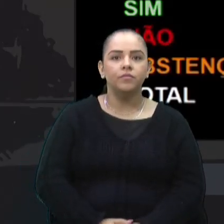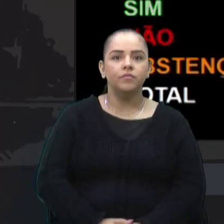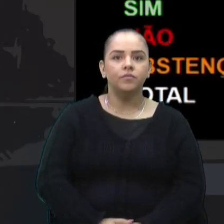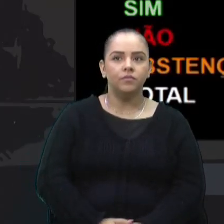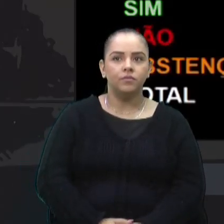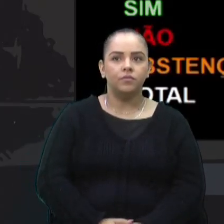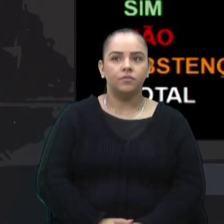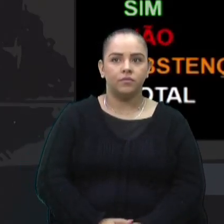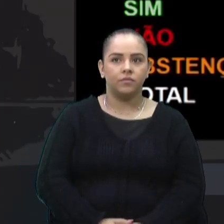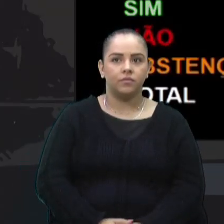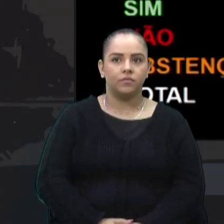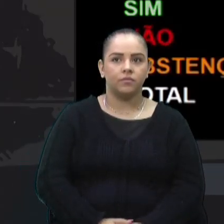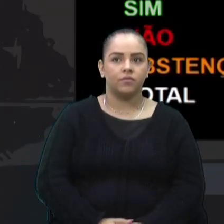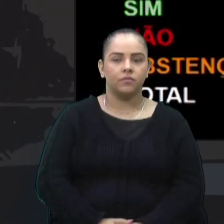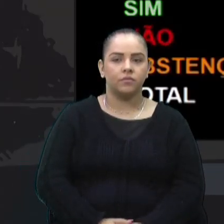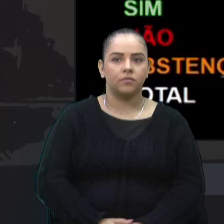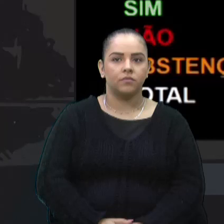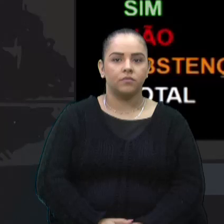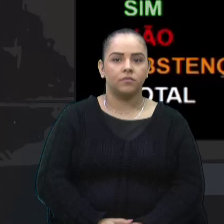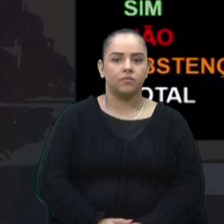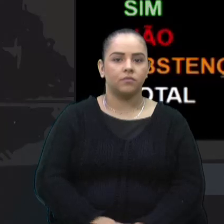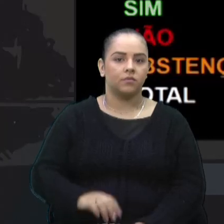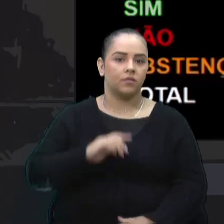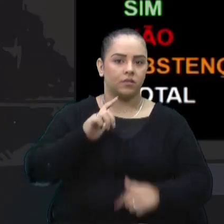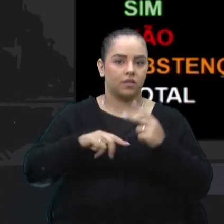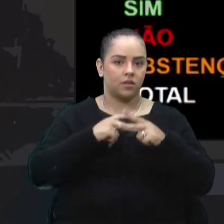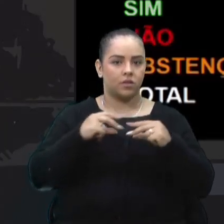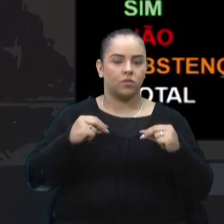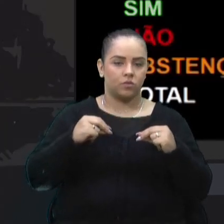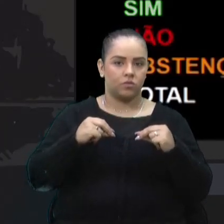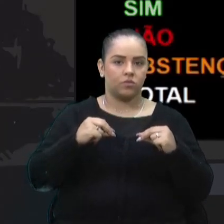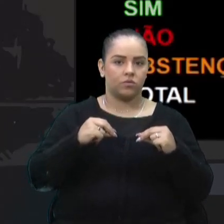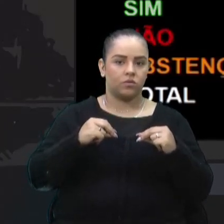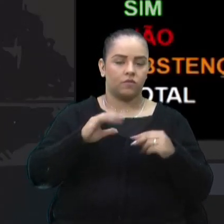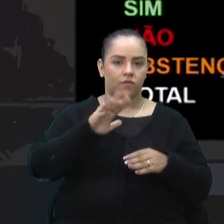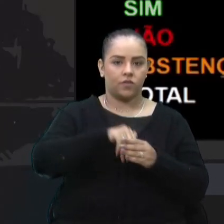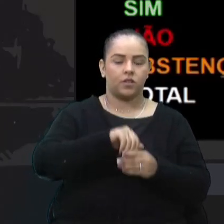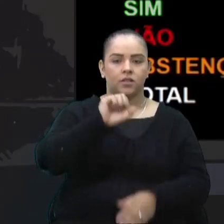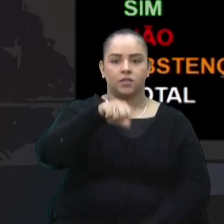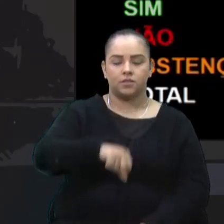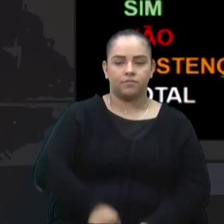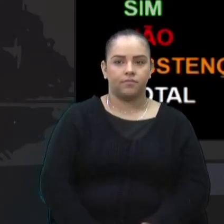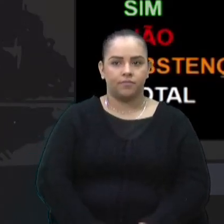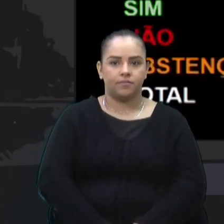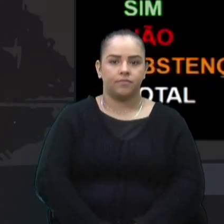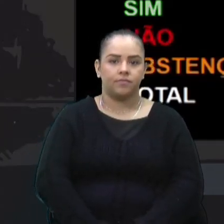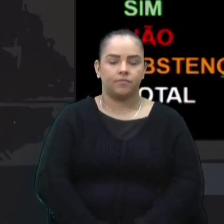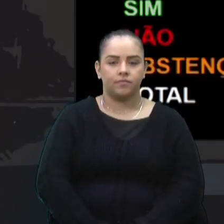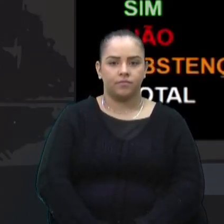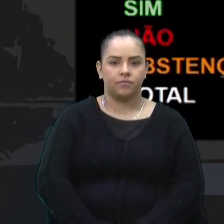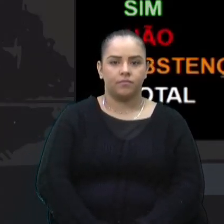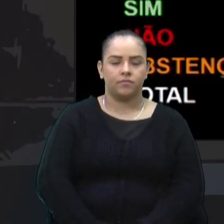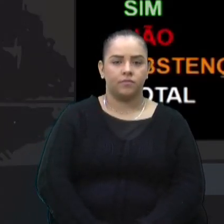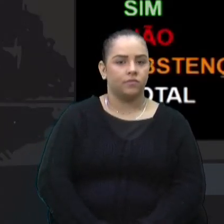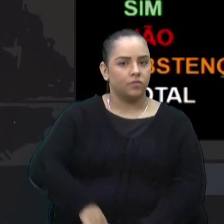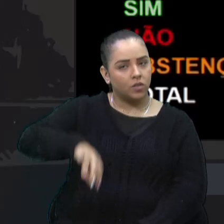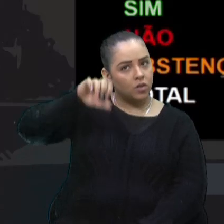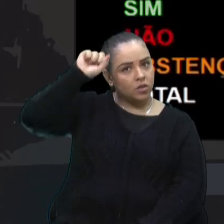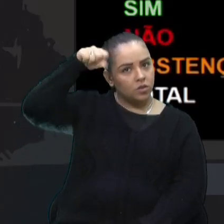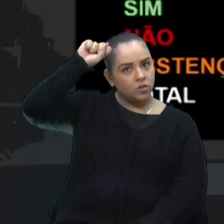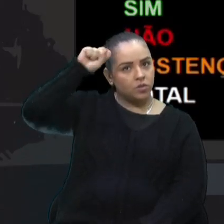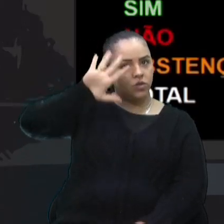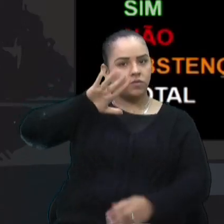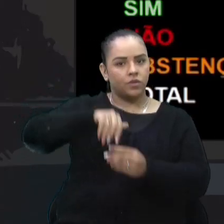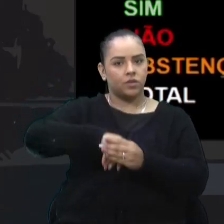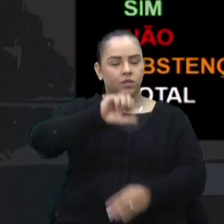Sim. Vereador Daneluz vota sim. Vota sim, presidente. Vereador Xuxa vota sim.